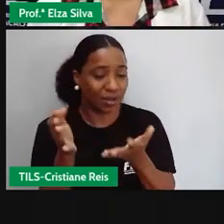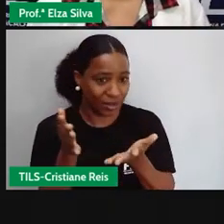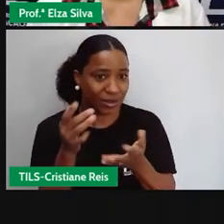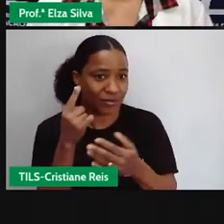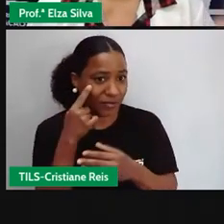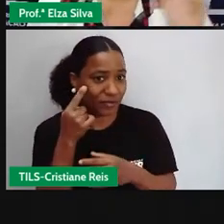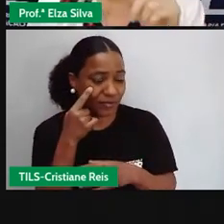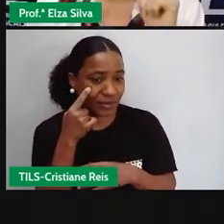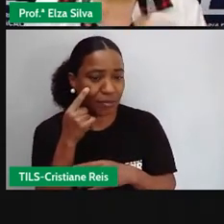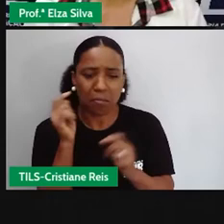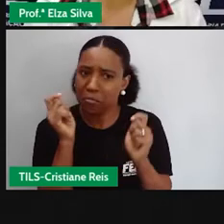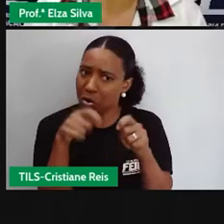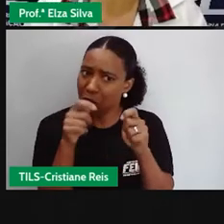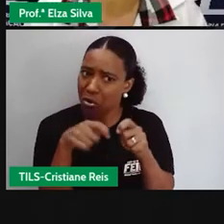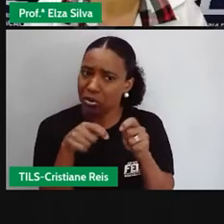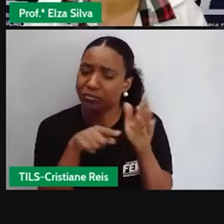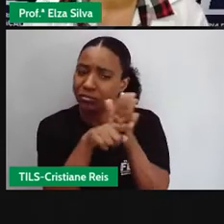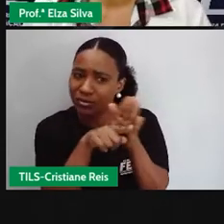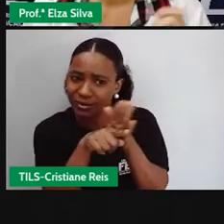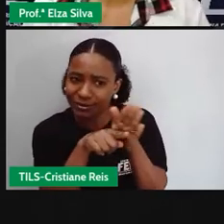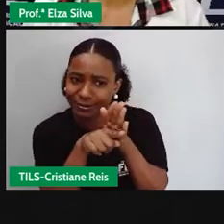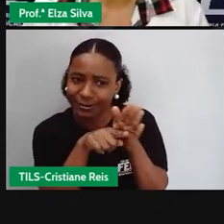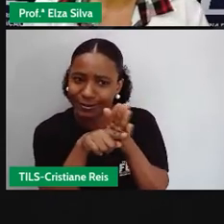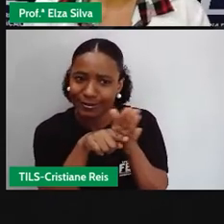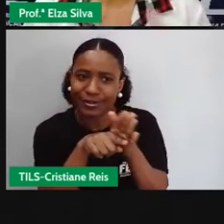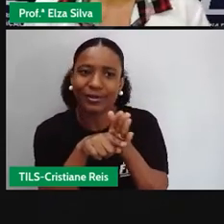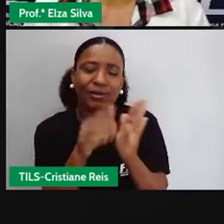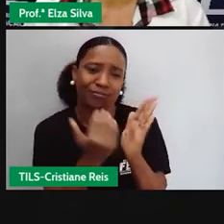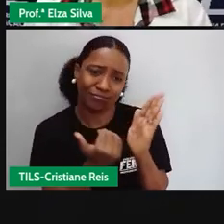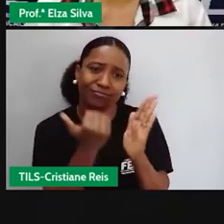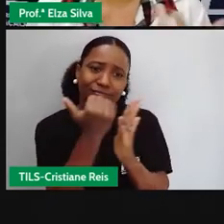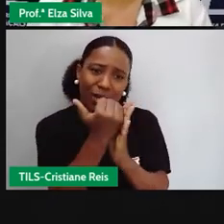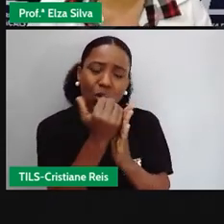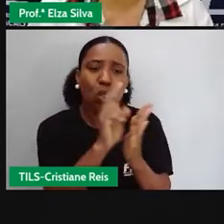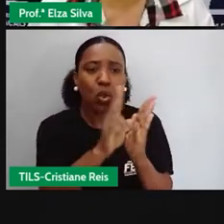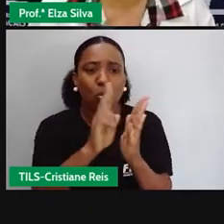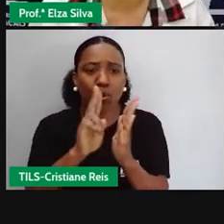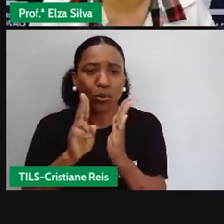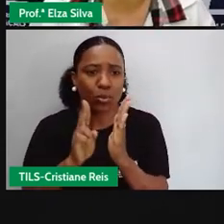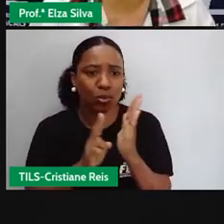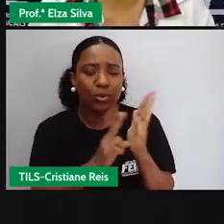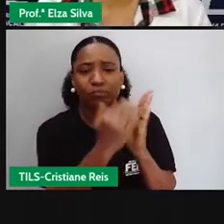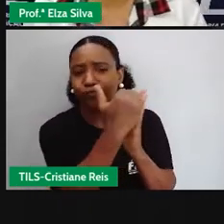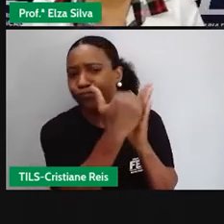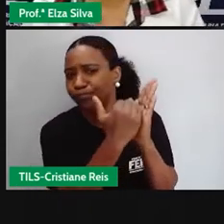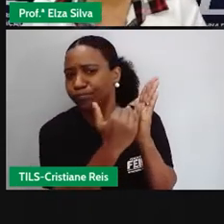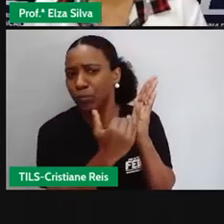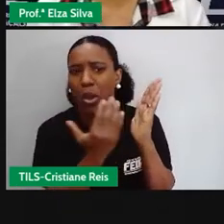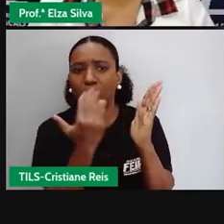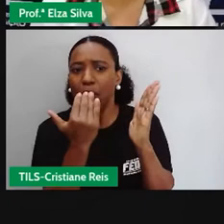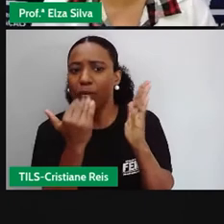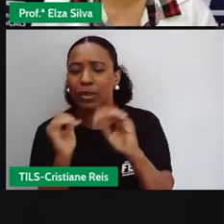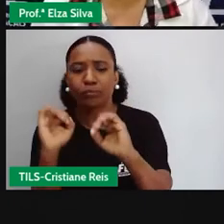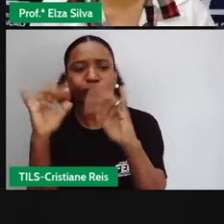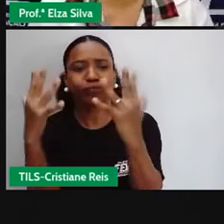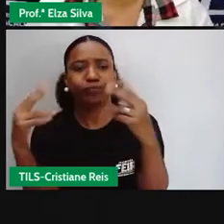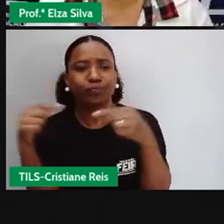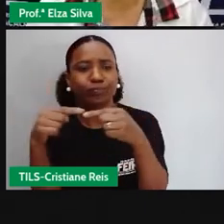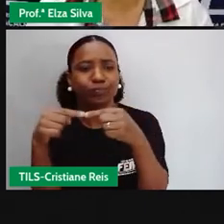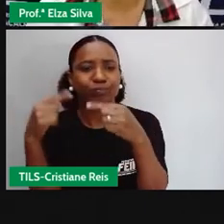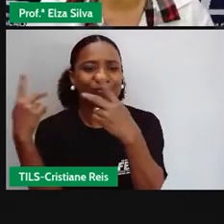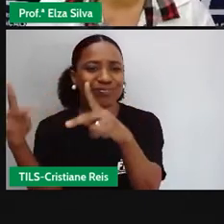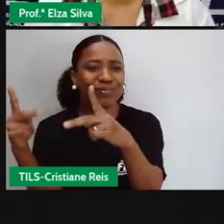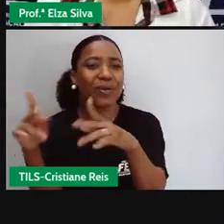sugestões. Vocês devem pesquisar mais nomes de comidas típicas para o São João em inglês.